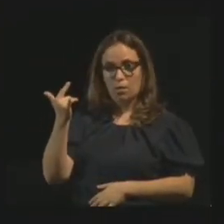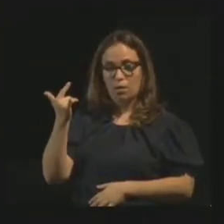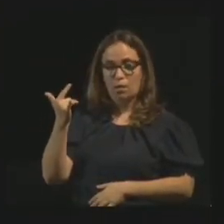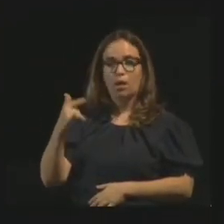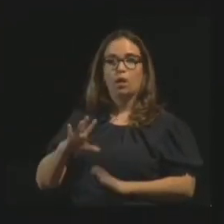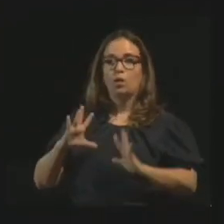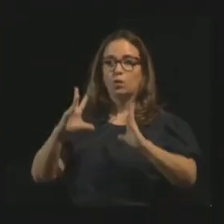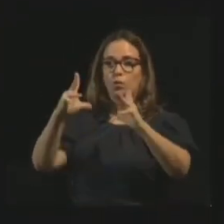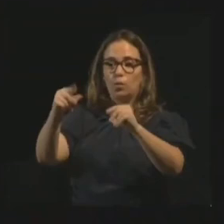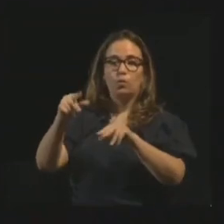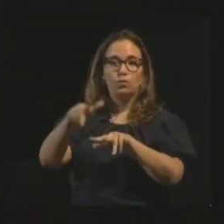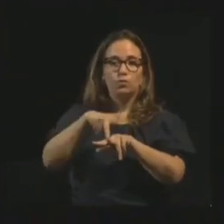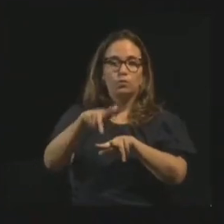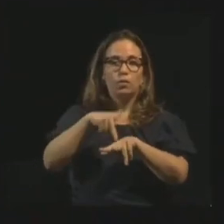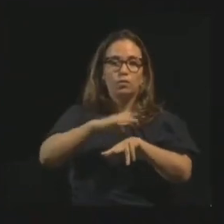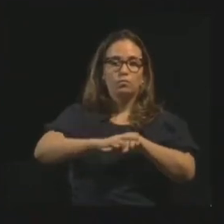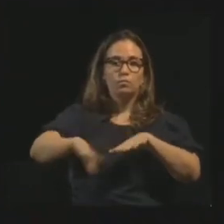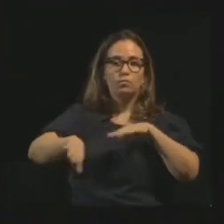descalço.